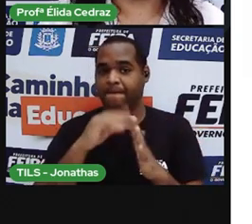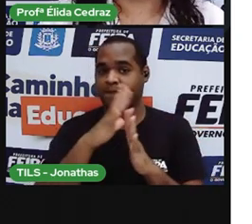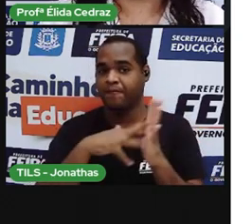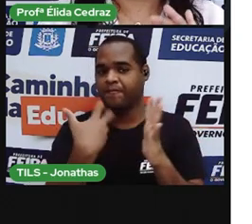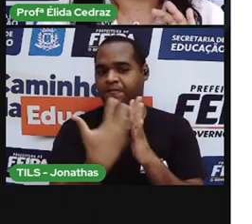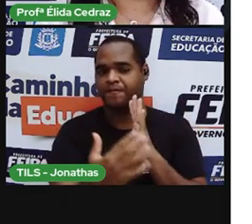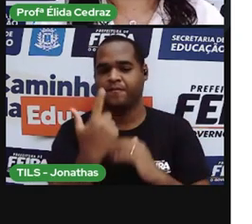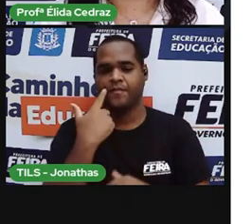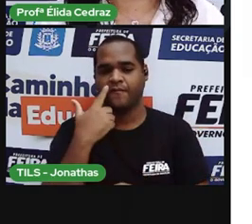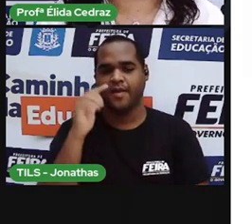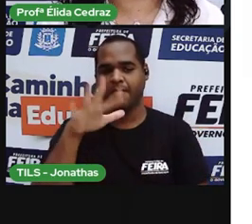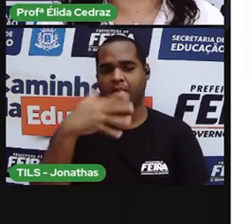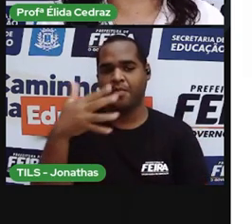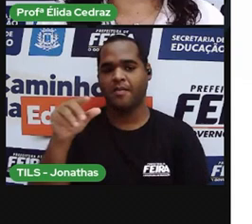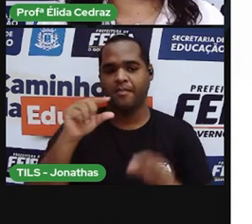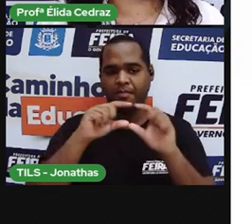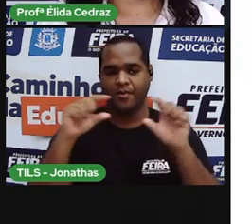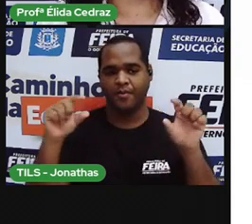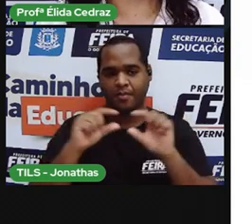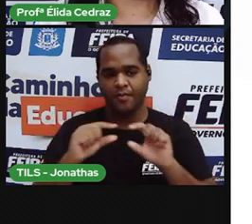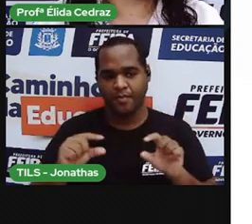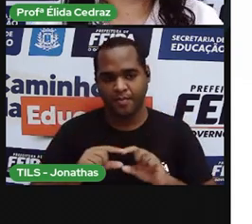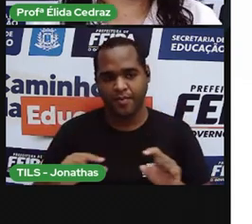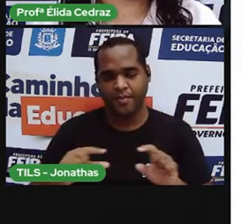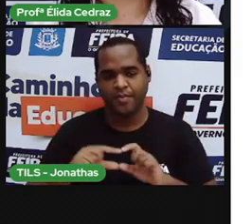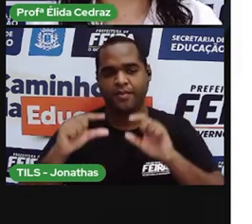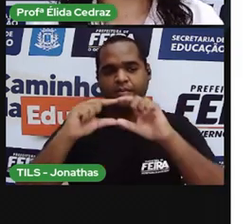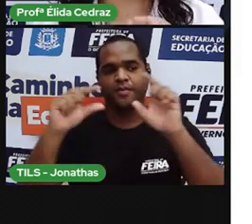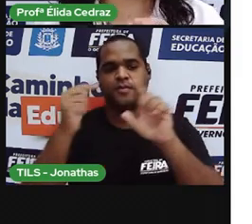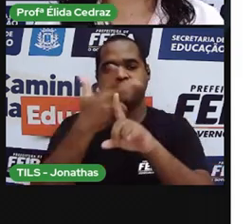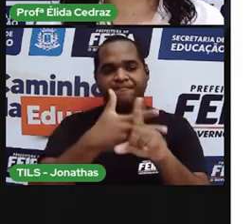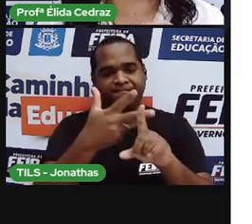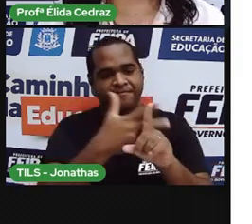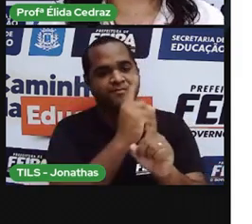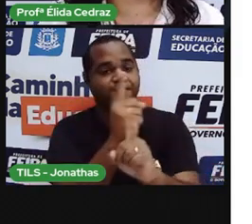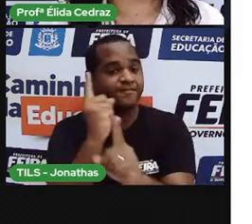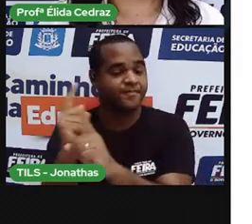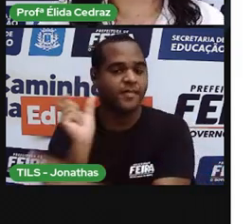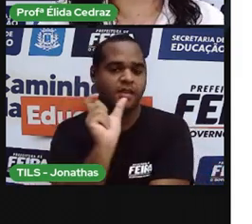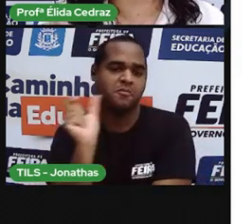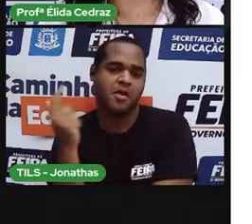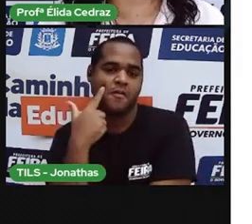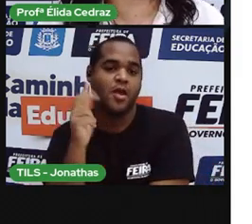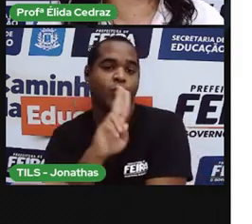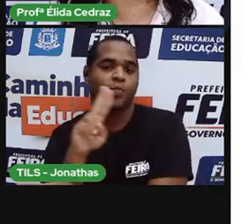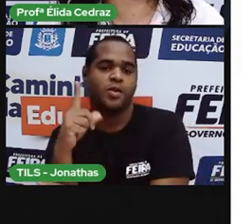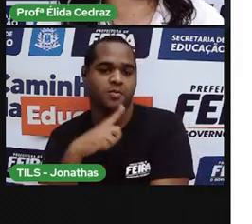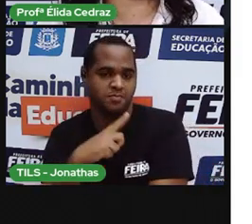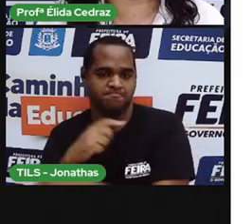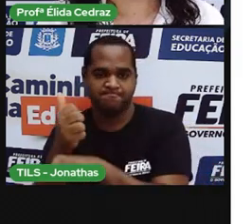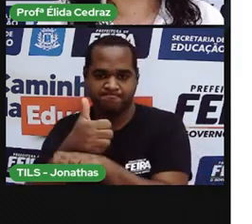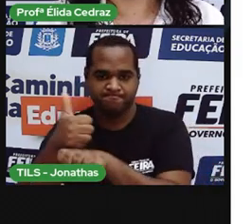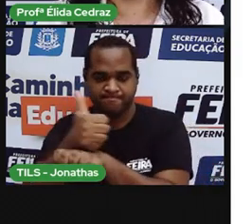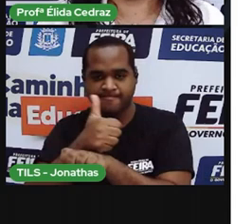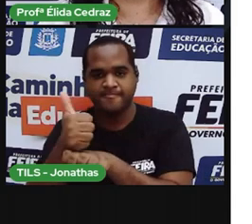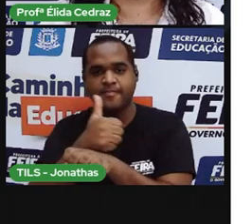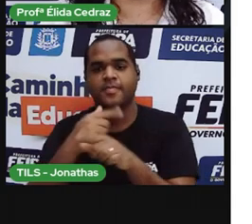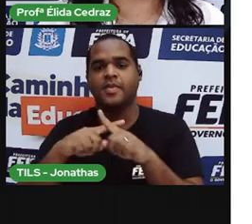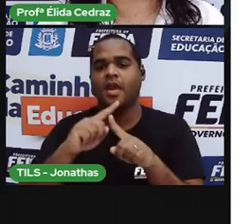só, aqui tem um caça-palavra. Ao lado nós temos alguns nomes de profissão.